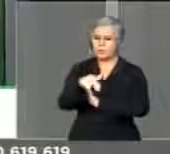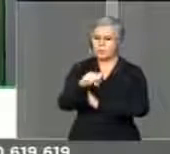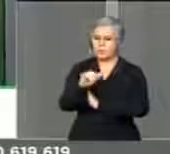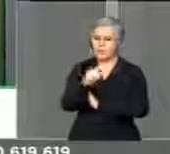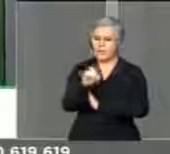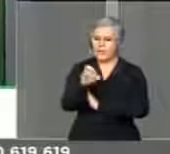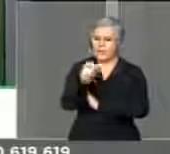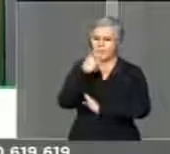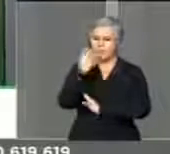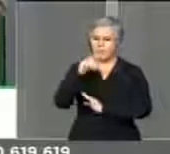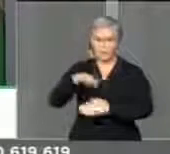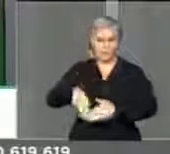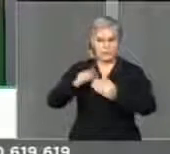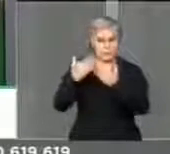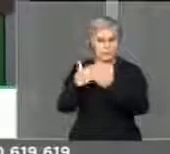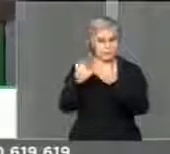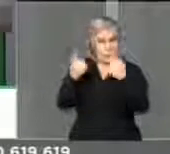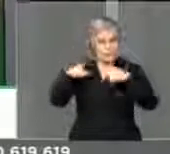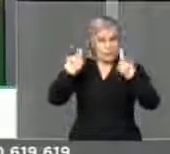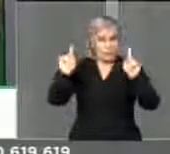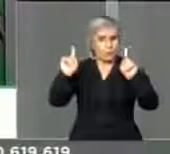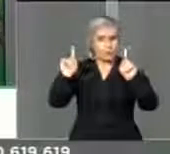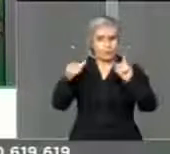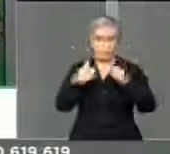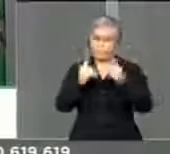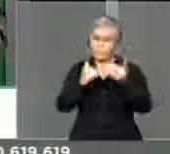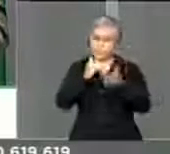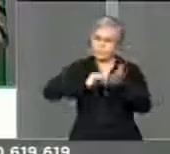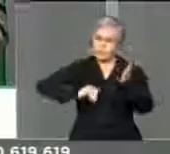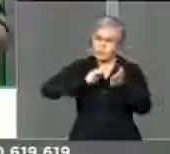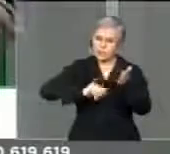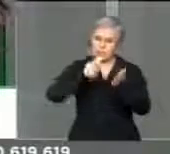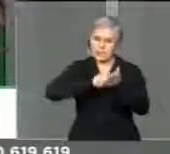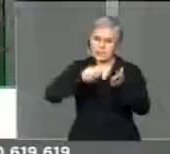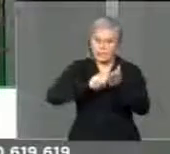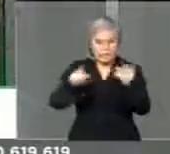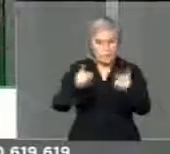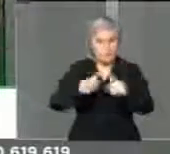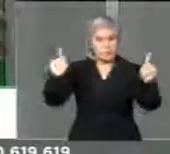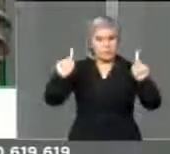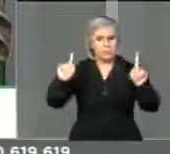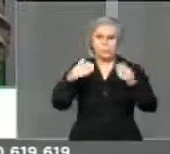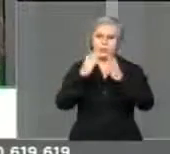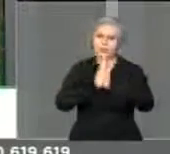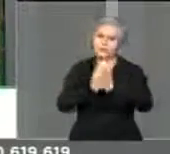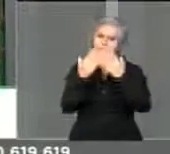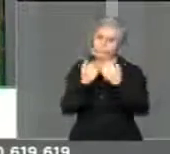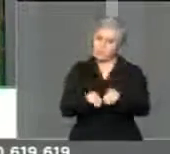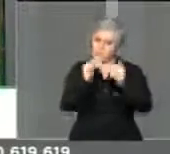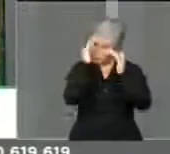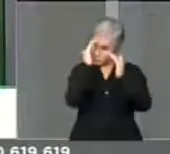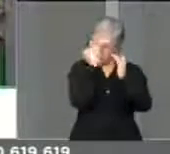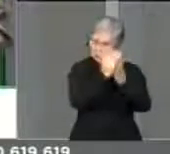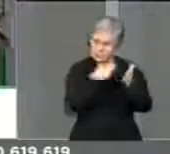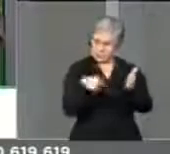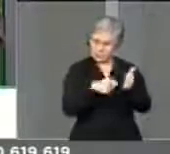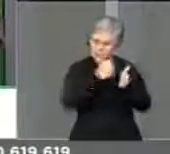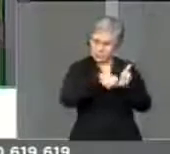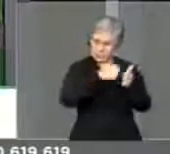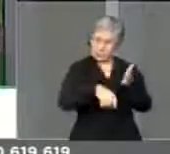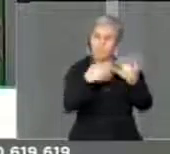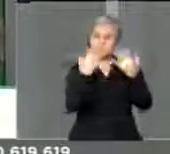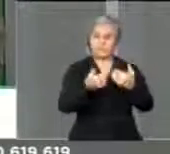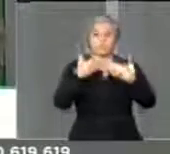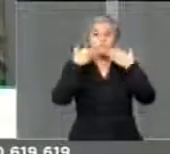estudantis pela retirada de assinaturas. Vamos respeitar a nossa assinatura e vamos abrir essa